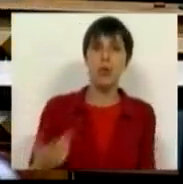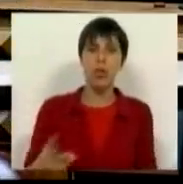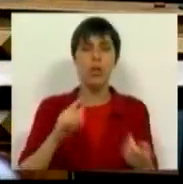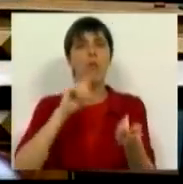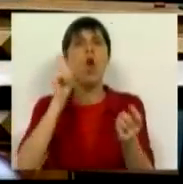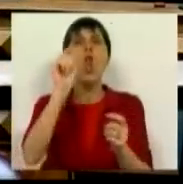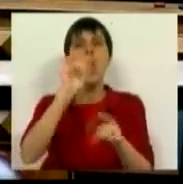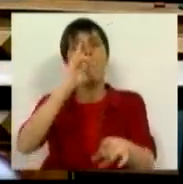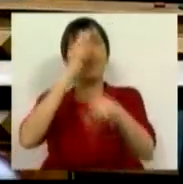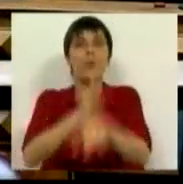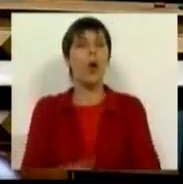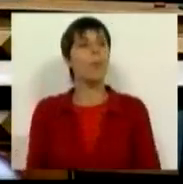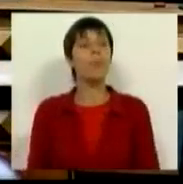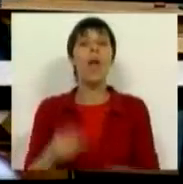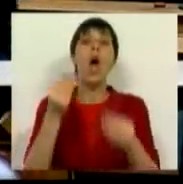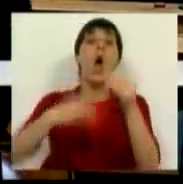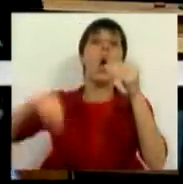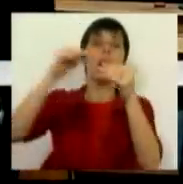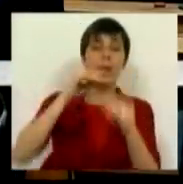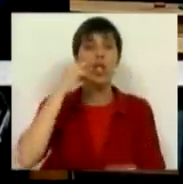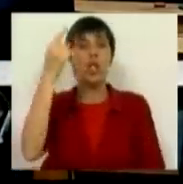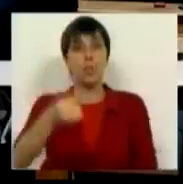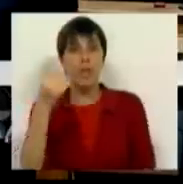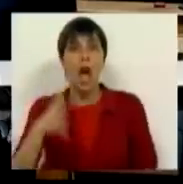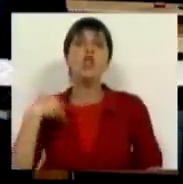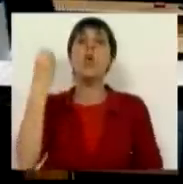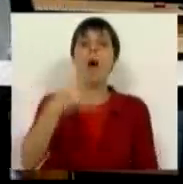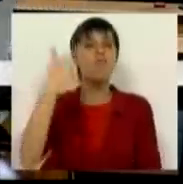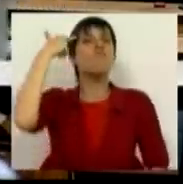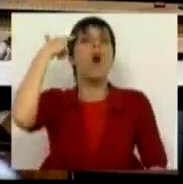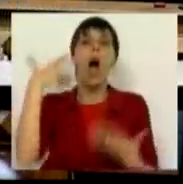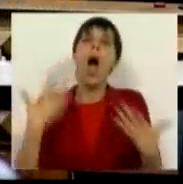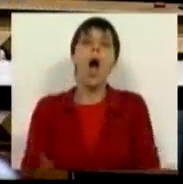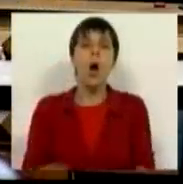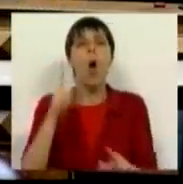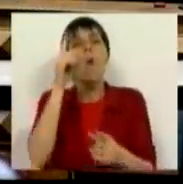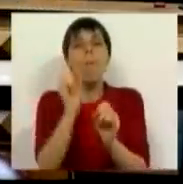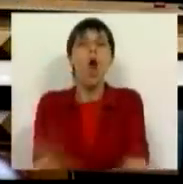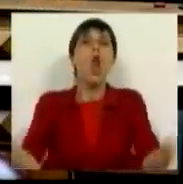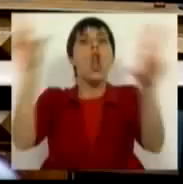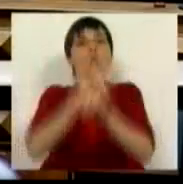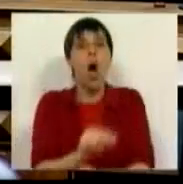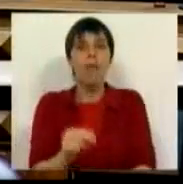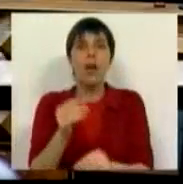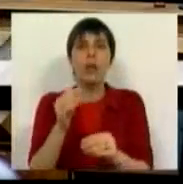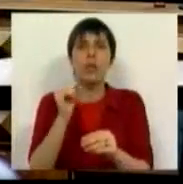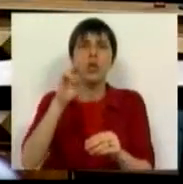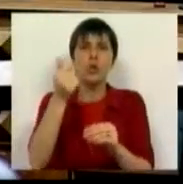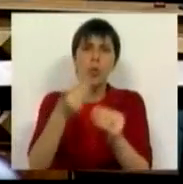Mudaram-lhe o nome. Em vez de ser a contribuição especial de solidariedade, agora também vão ter uma nova, uma